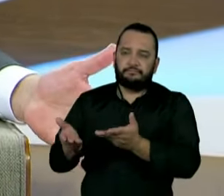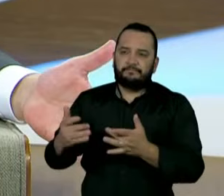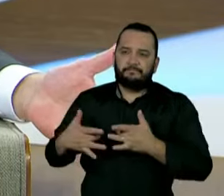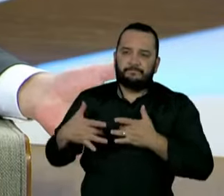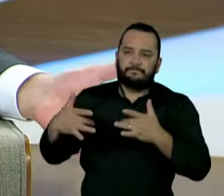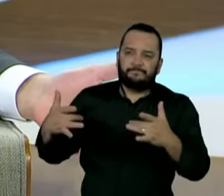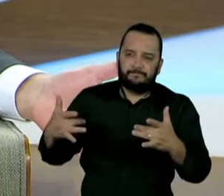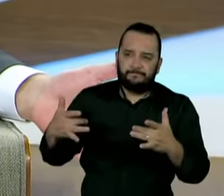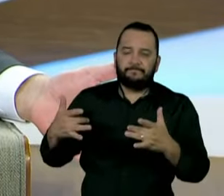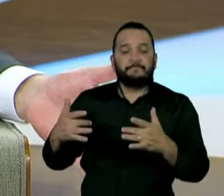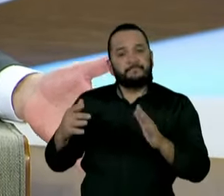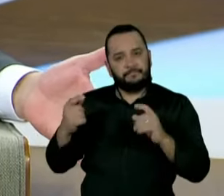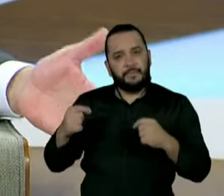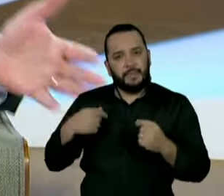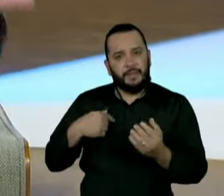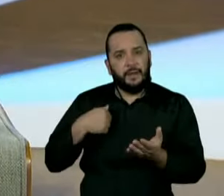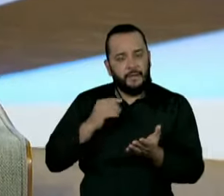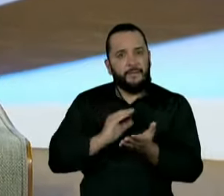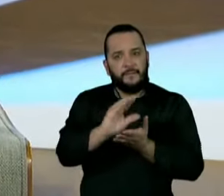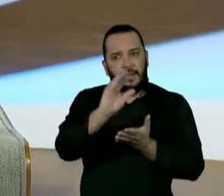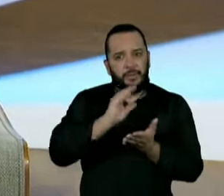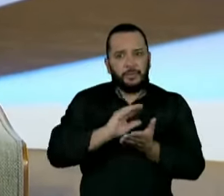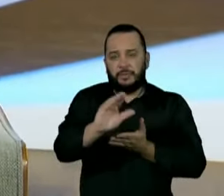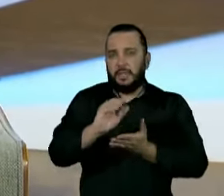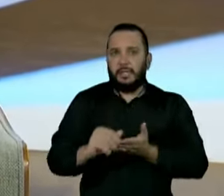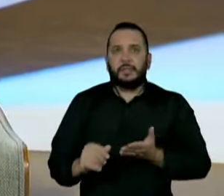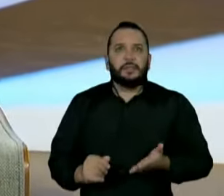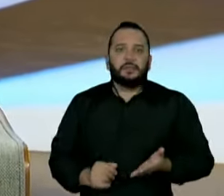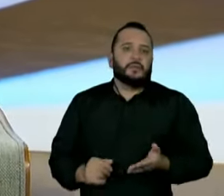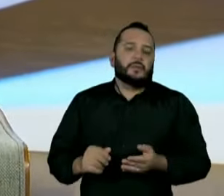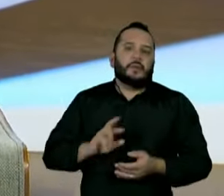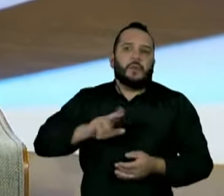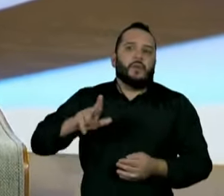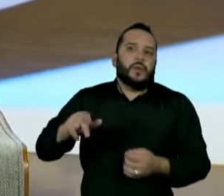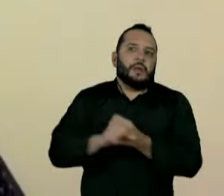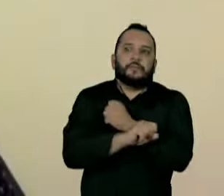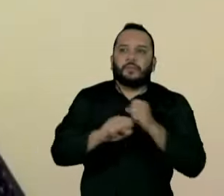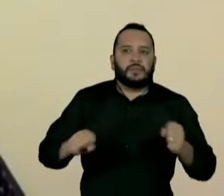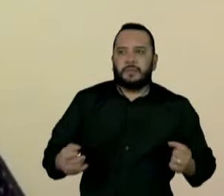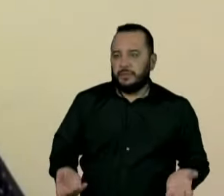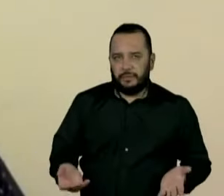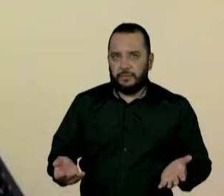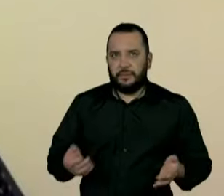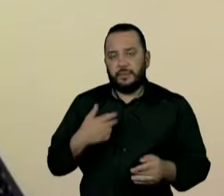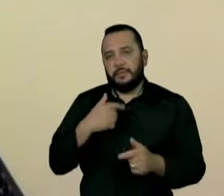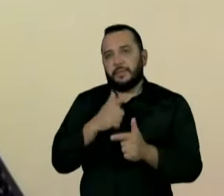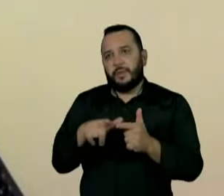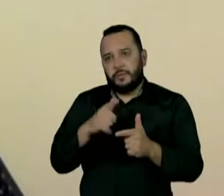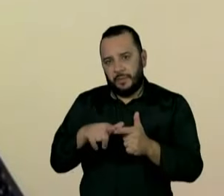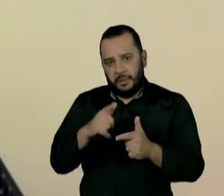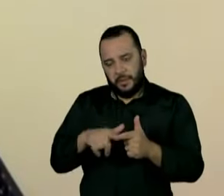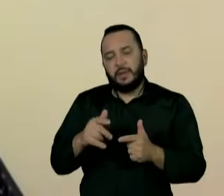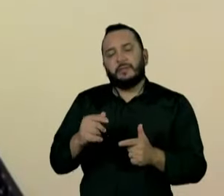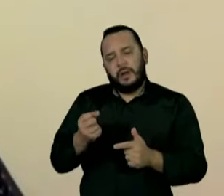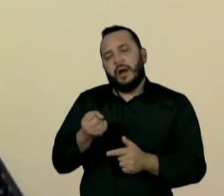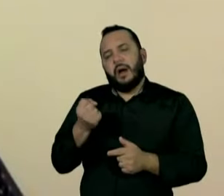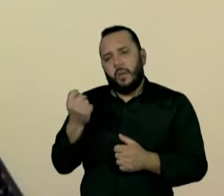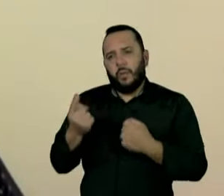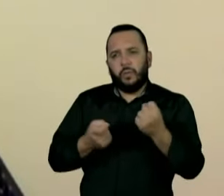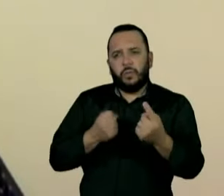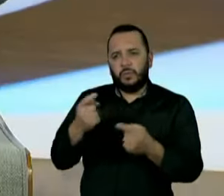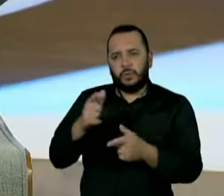depende de custo e isso não é impossível ser feito, como você falou, problemas estruturais, isso é uma